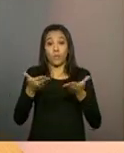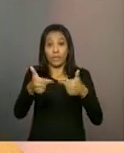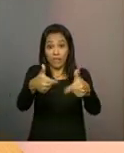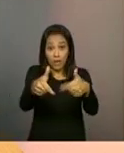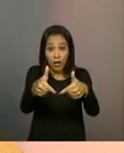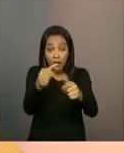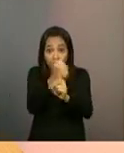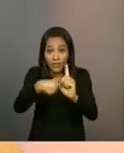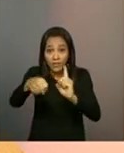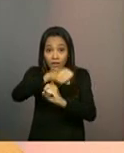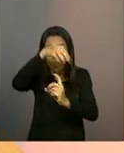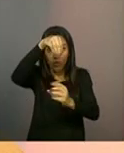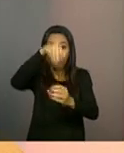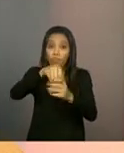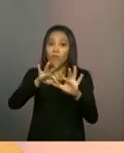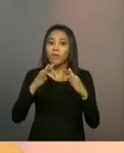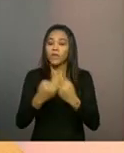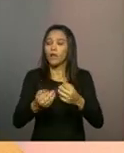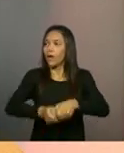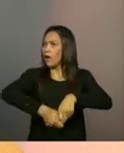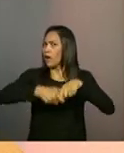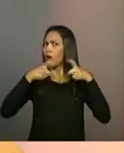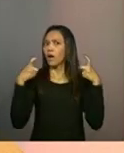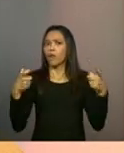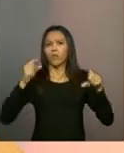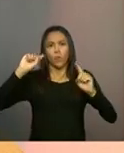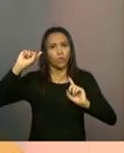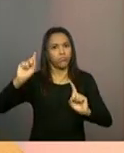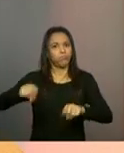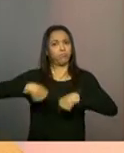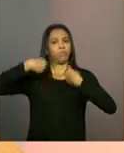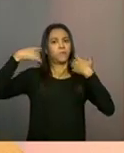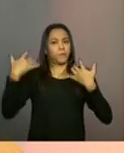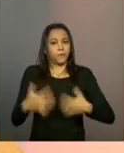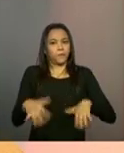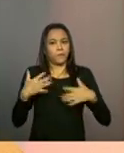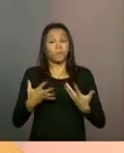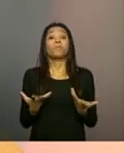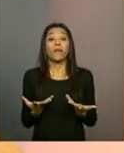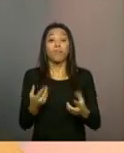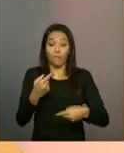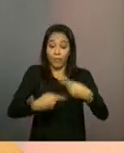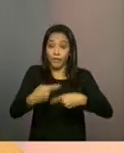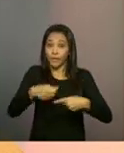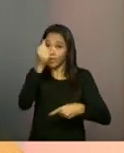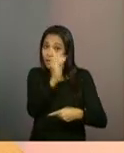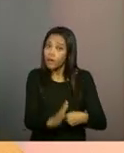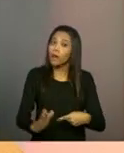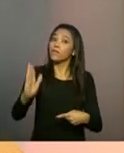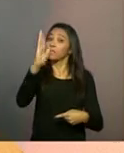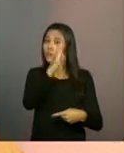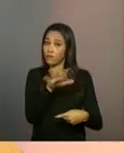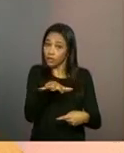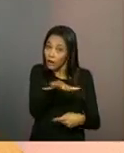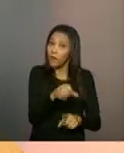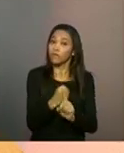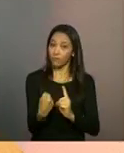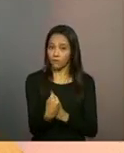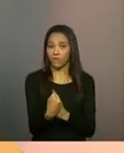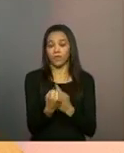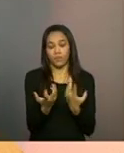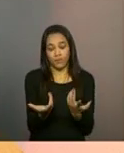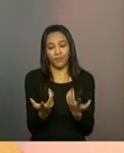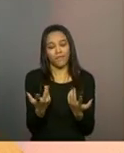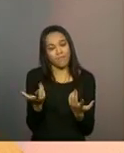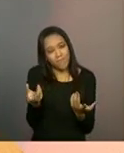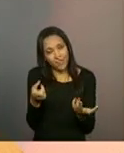amplo e muito desafiador hoje, né? Para a política nacional de assistência social, mas a gente considera que é